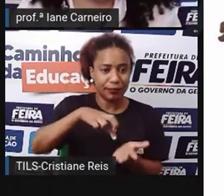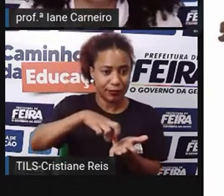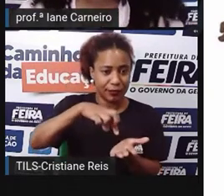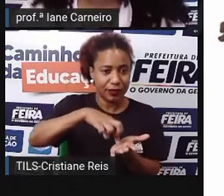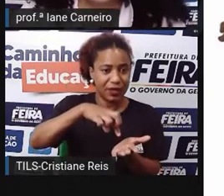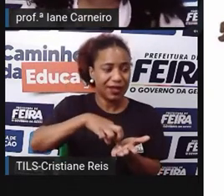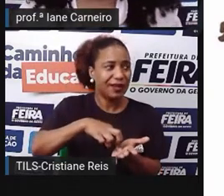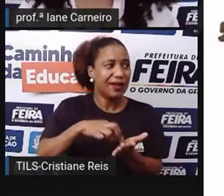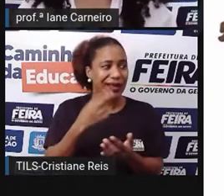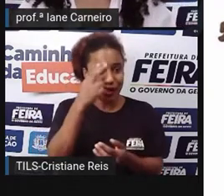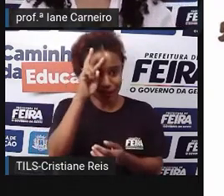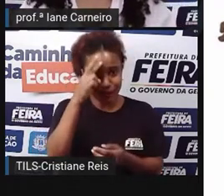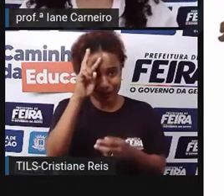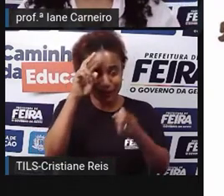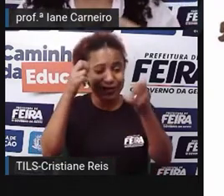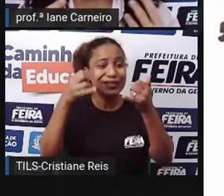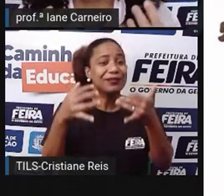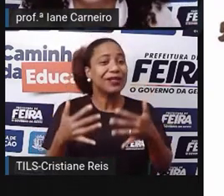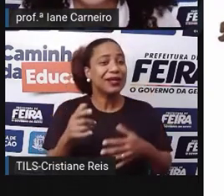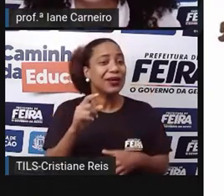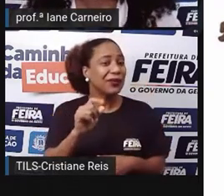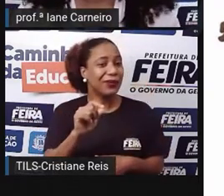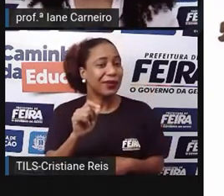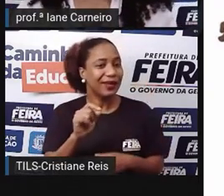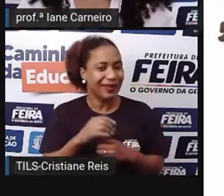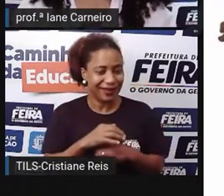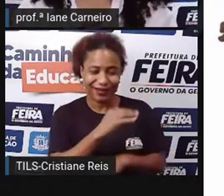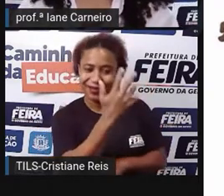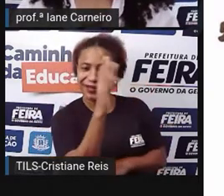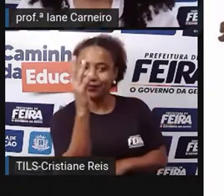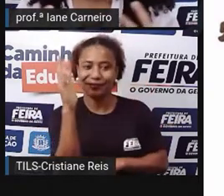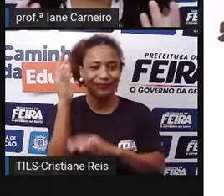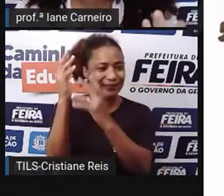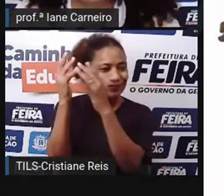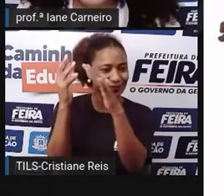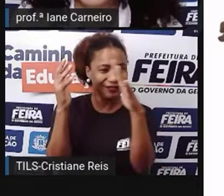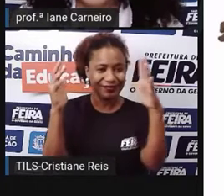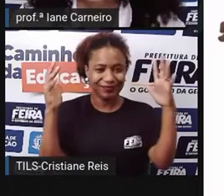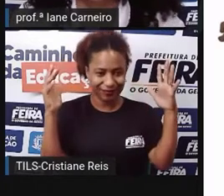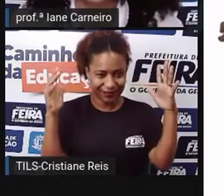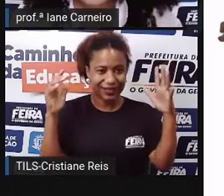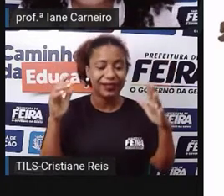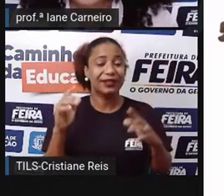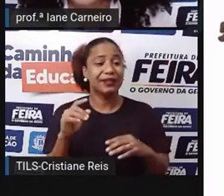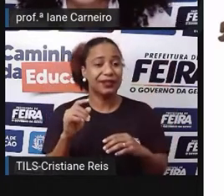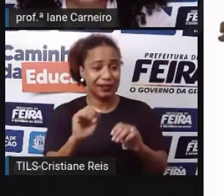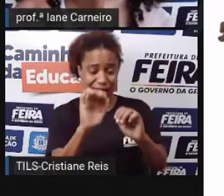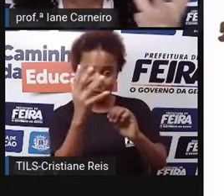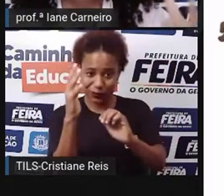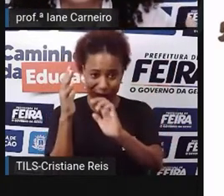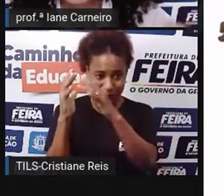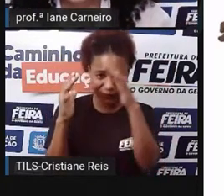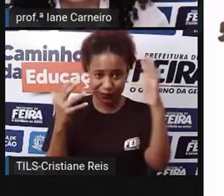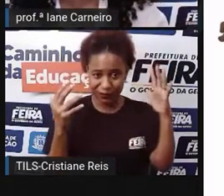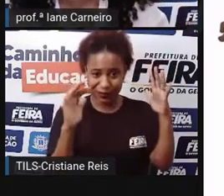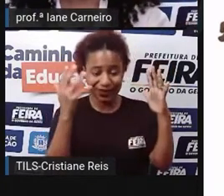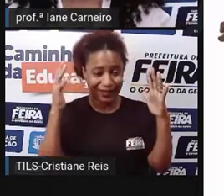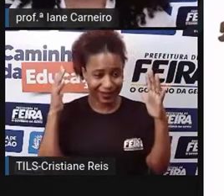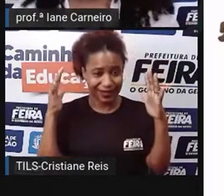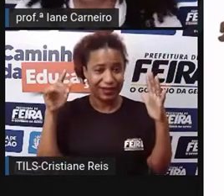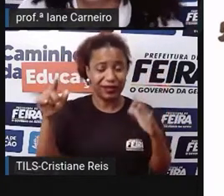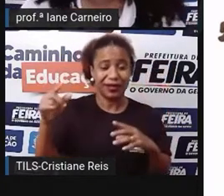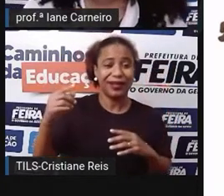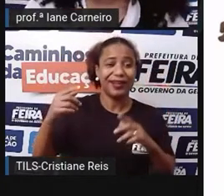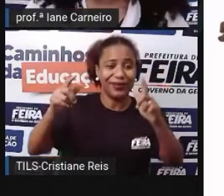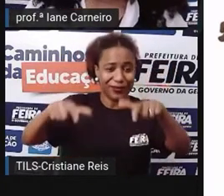brasileiras, e que tem grande habilidade em fazer medicamentos com ervas, com as plantinhas lá da